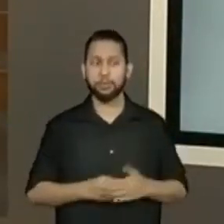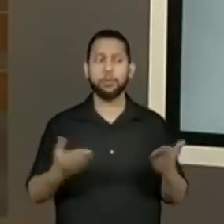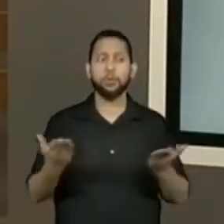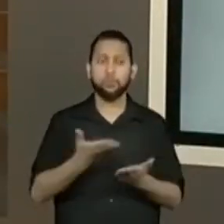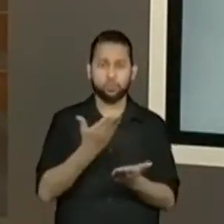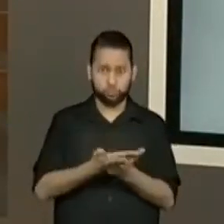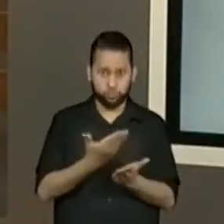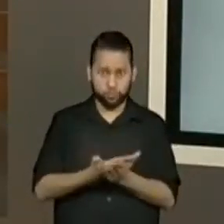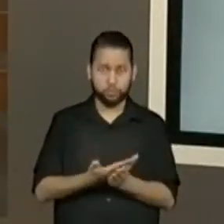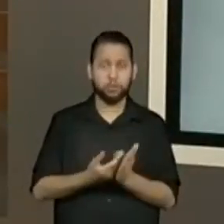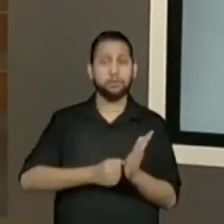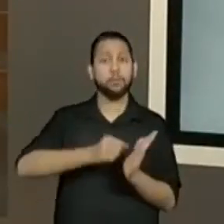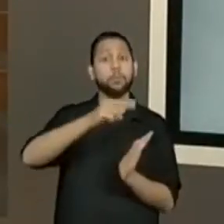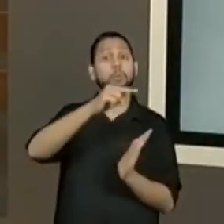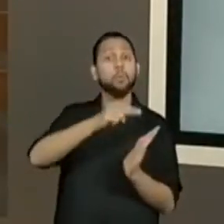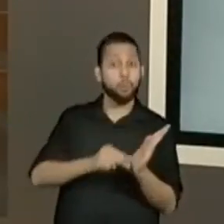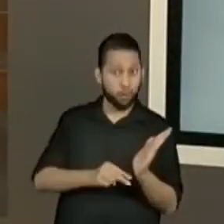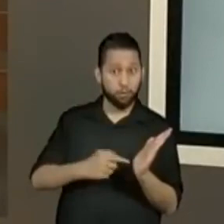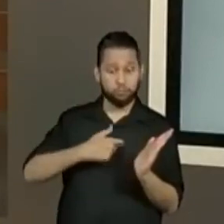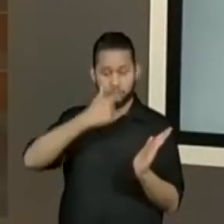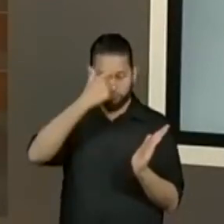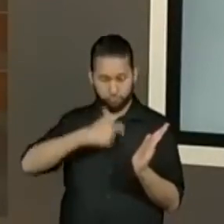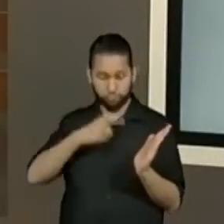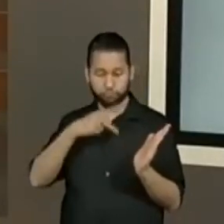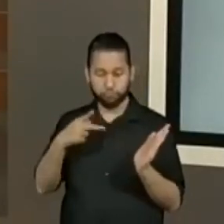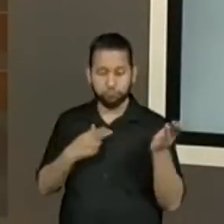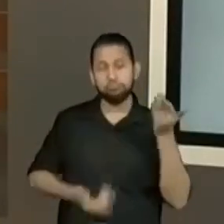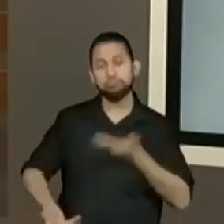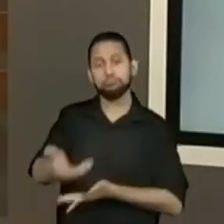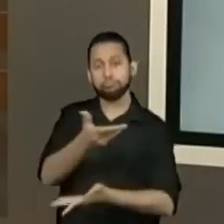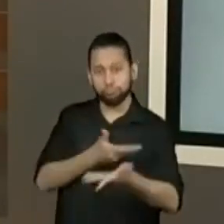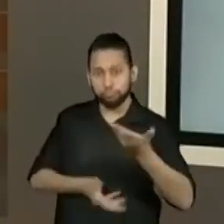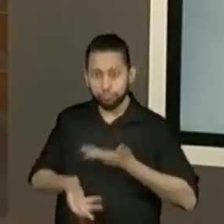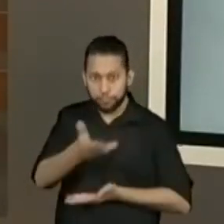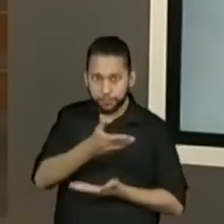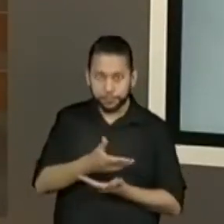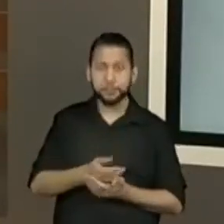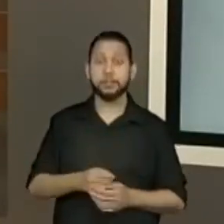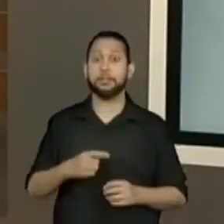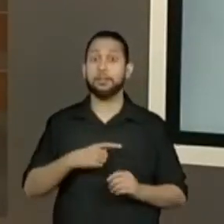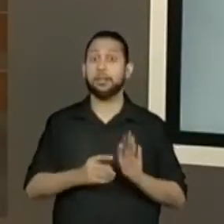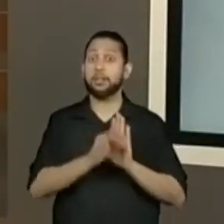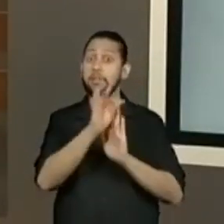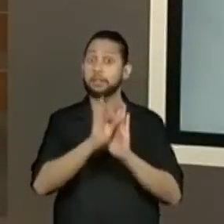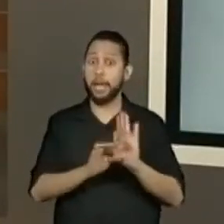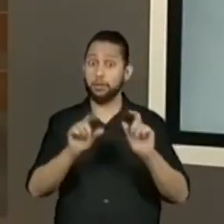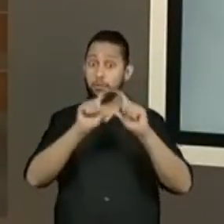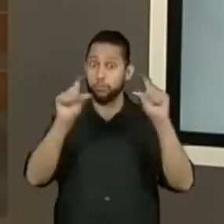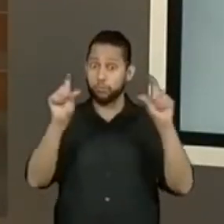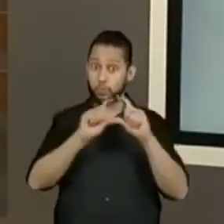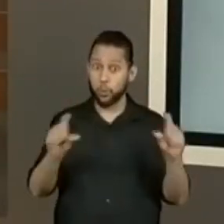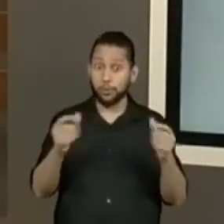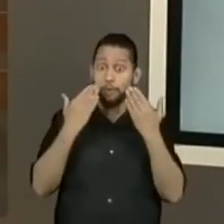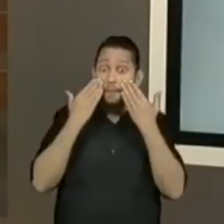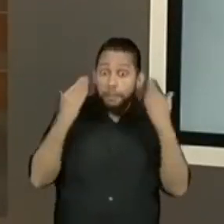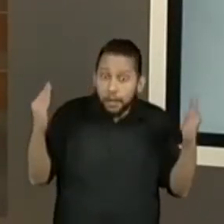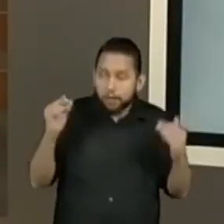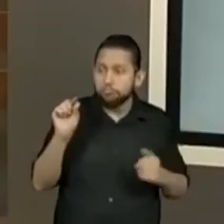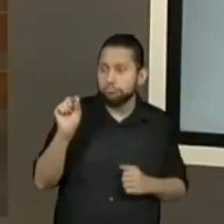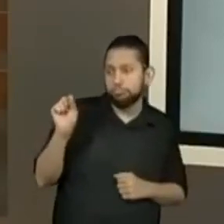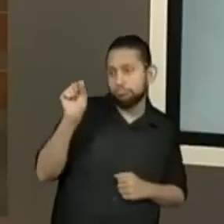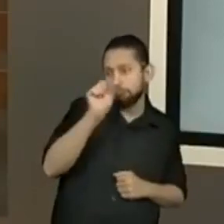nós vamos ler em colaboração com a professora, nós vamos localizar informação explícitas e vamos